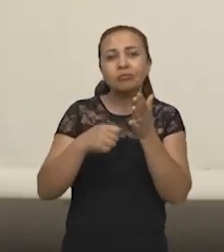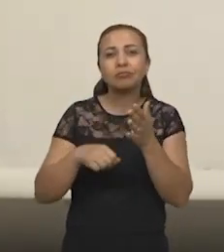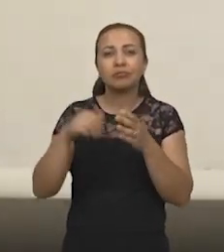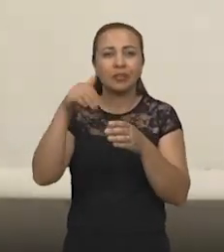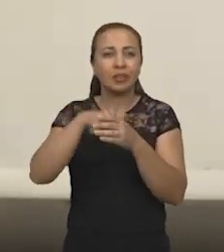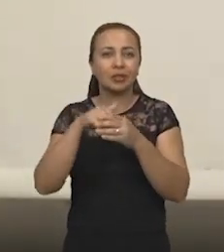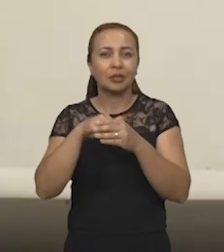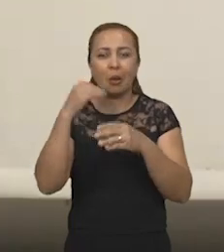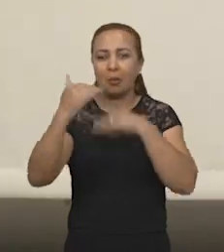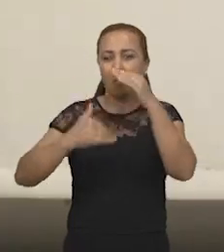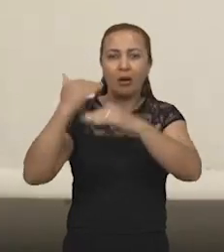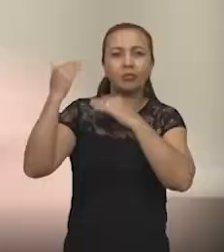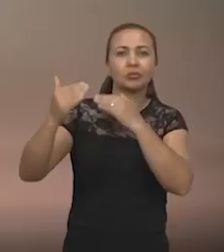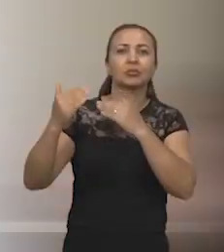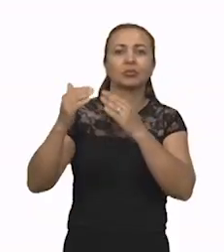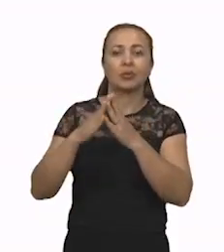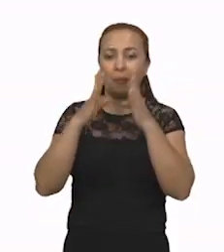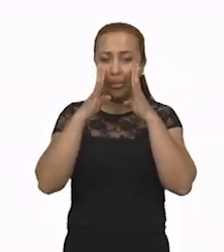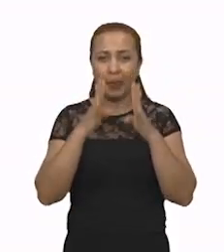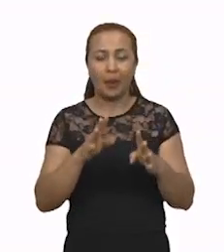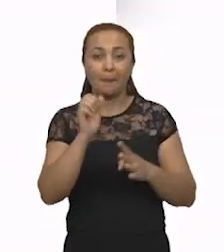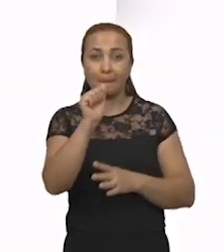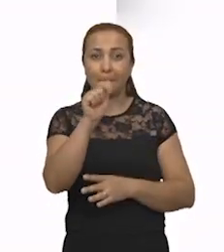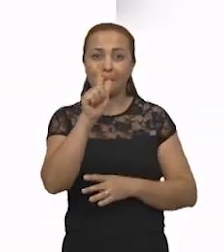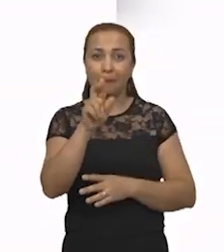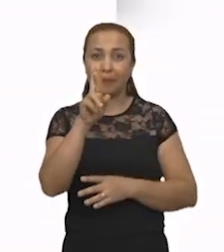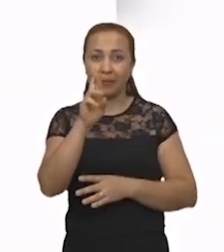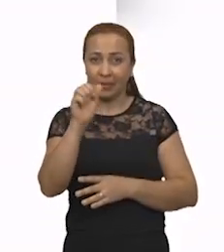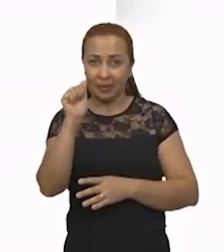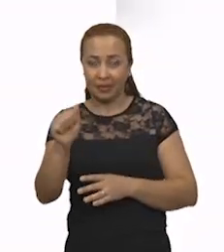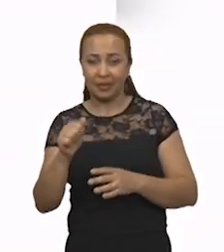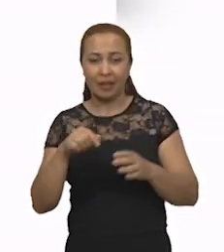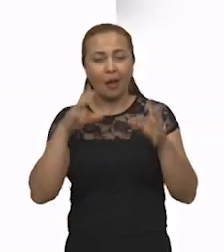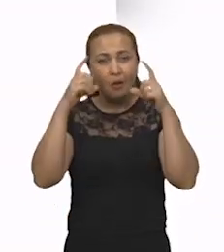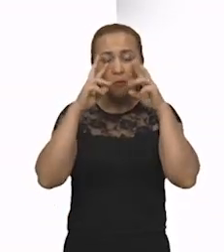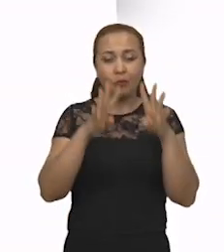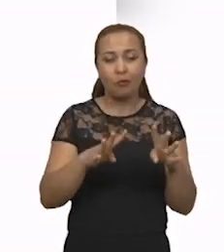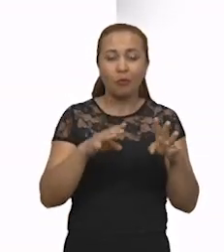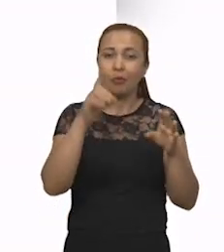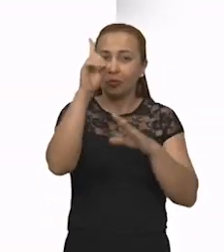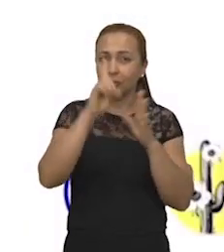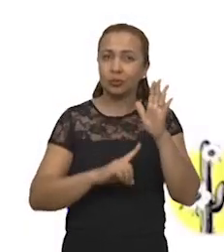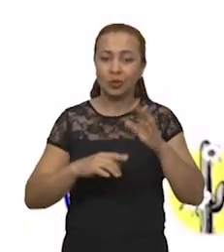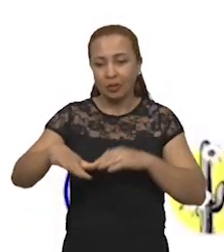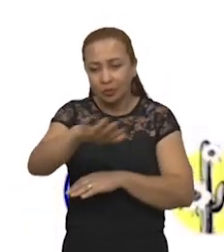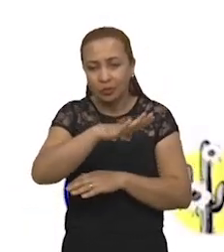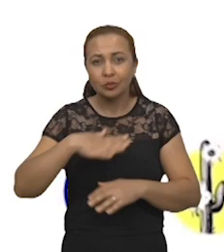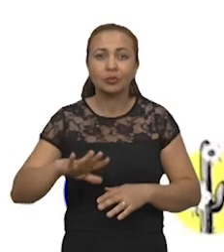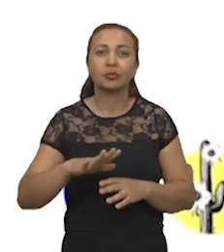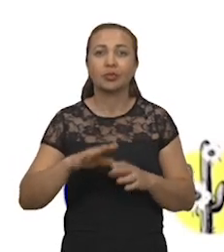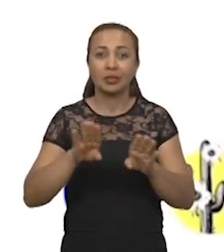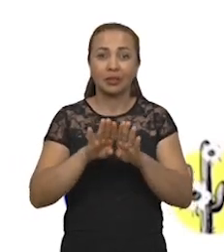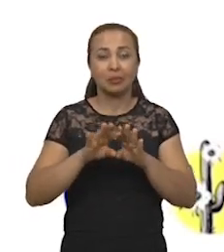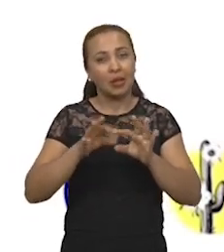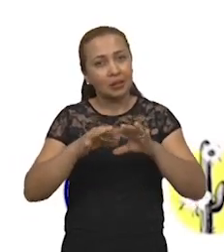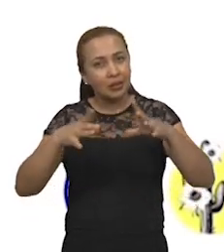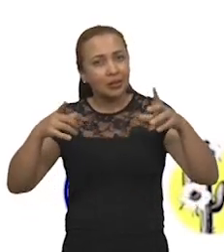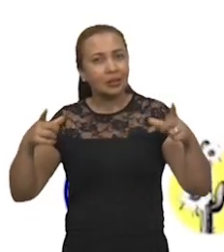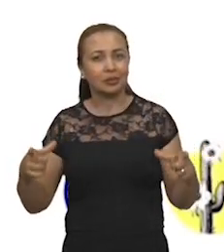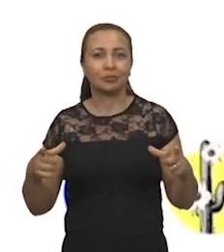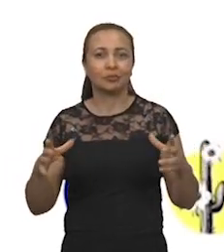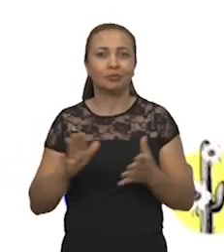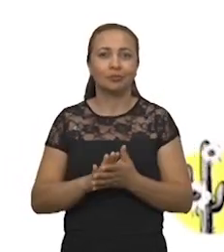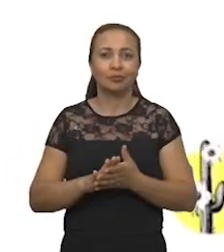direito eleitoral processual. O foco do Agro são atividades de pesquisa no campo do direito eleitoral e também de extensão.